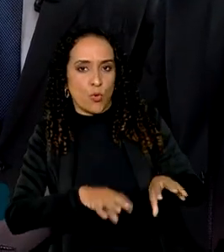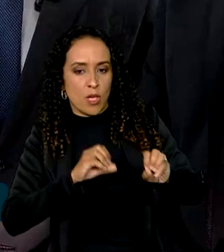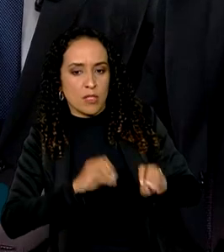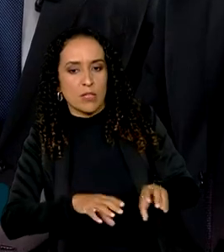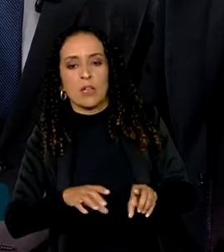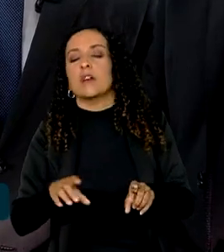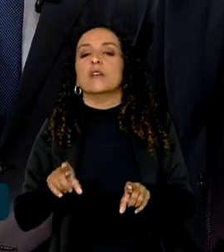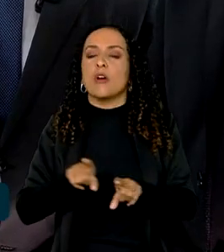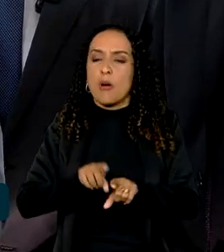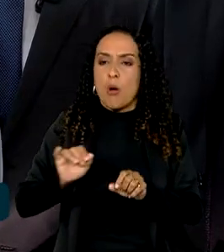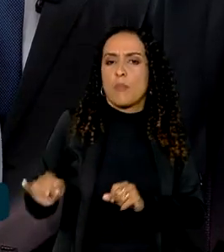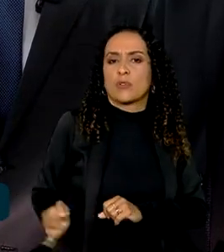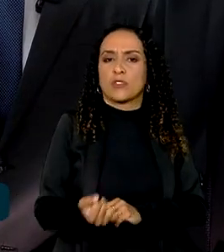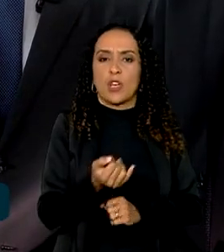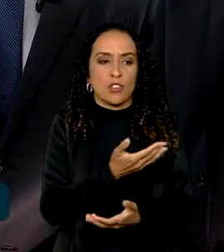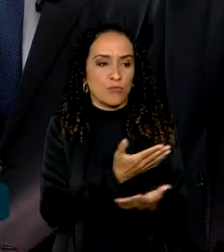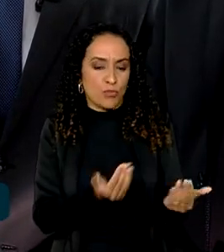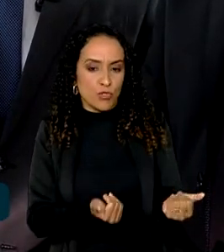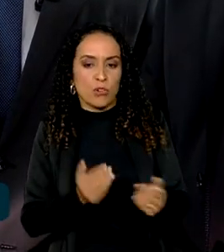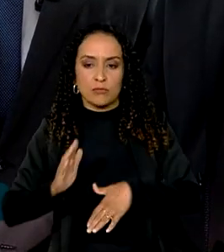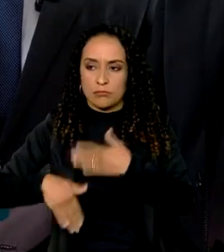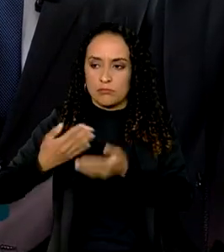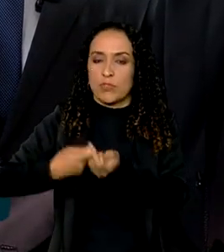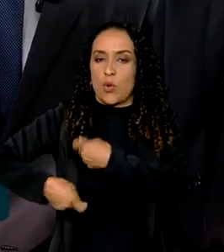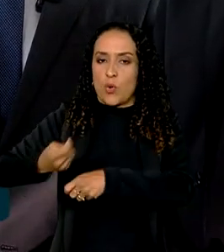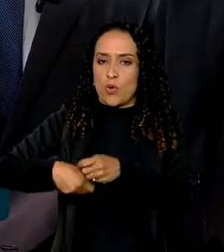oportunidade para os nossos jovens e para desenvolvimento econômico dos estados.